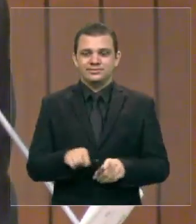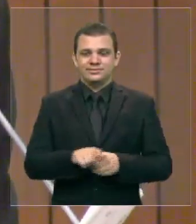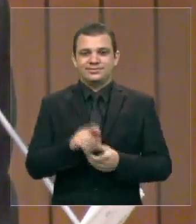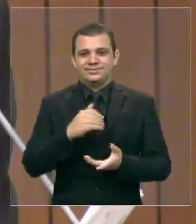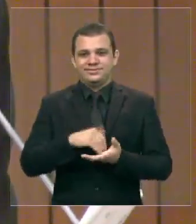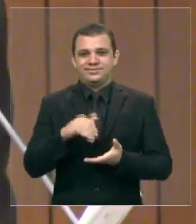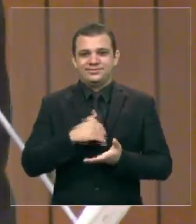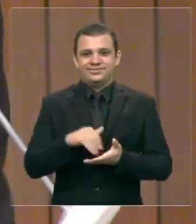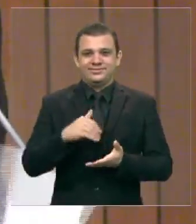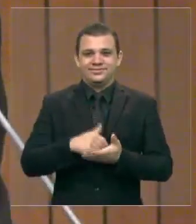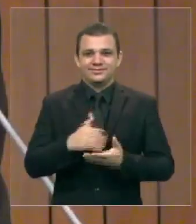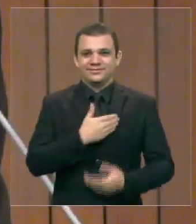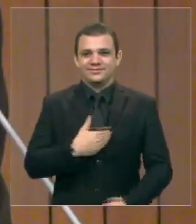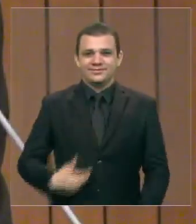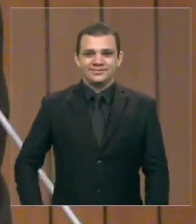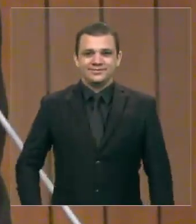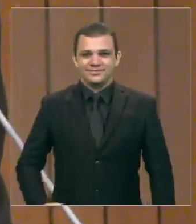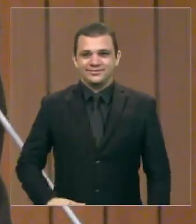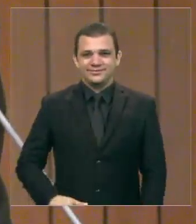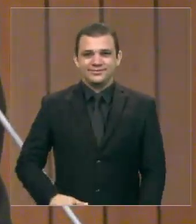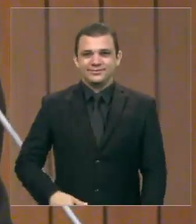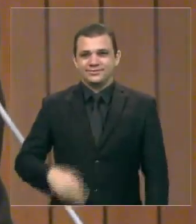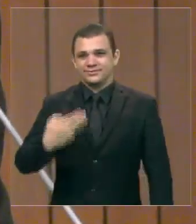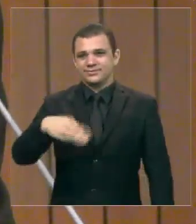Governo, patrocínio do governo do Maranhão.